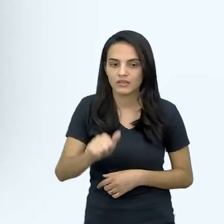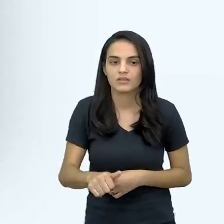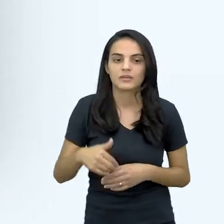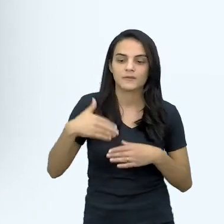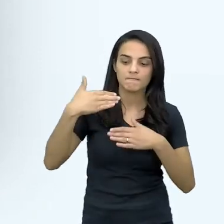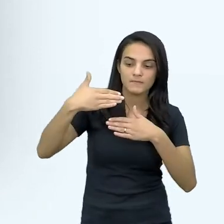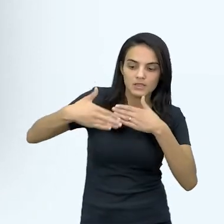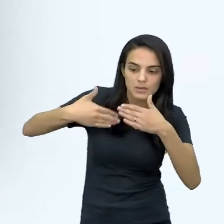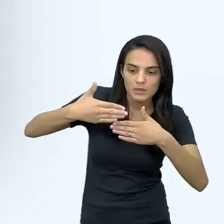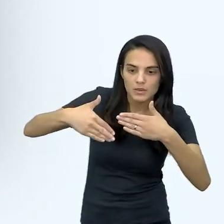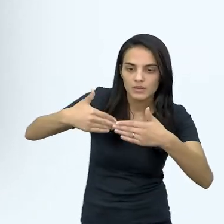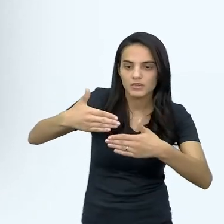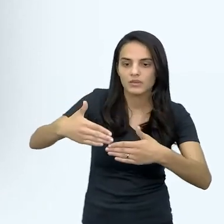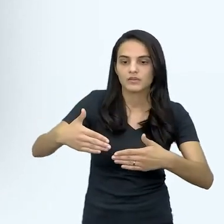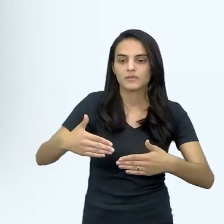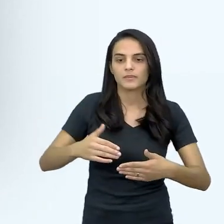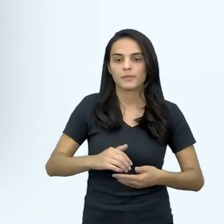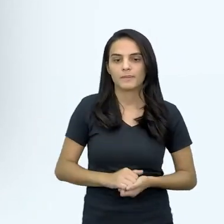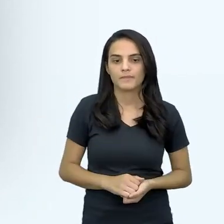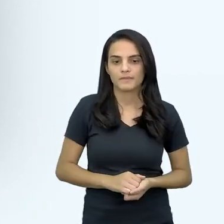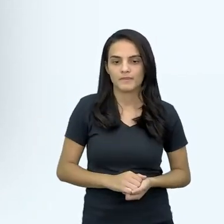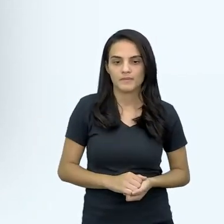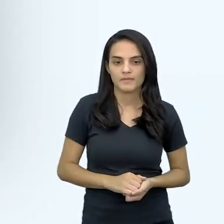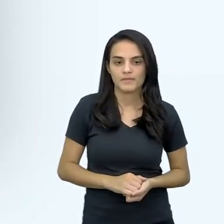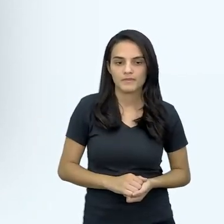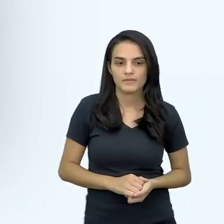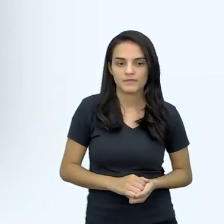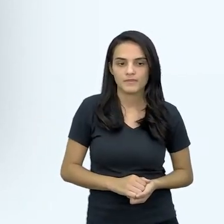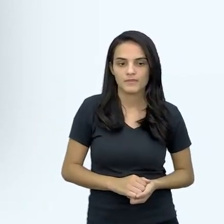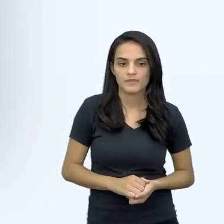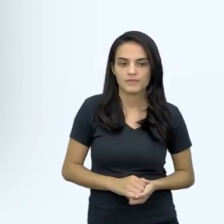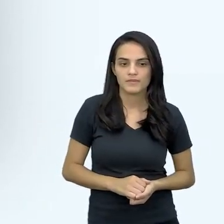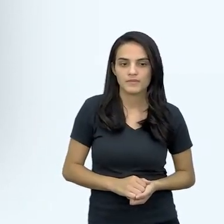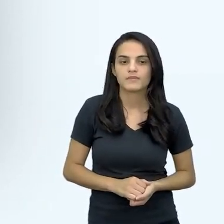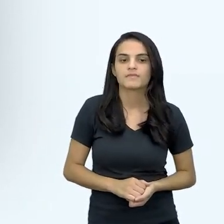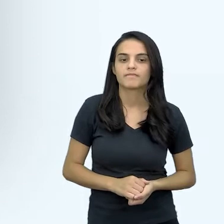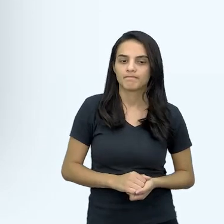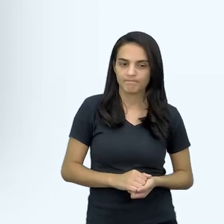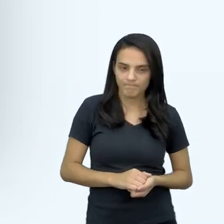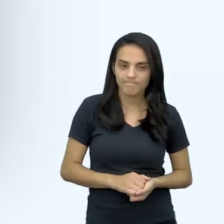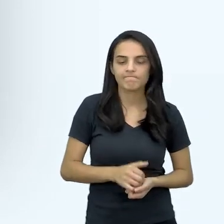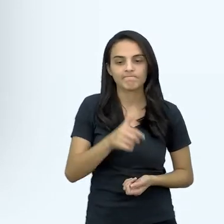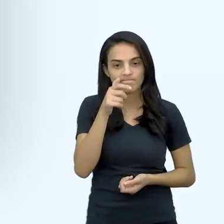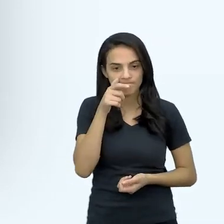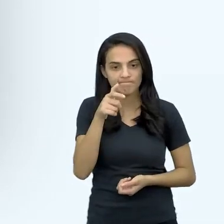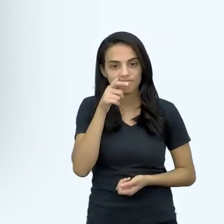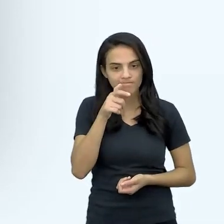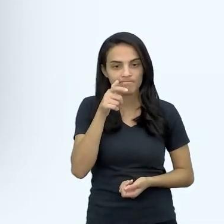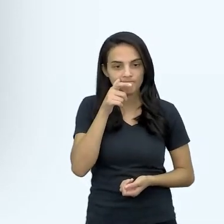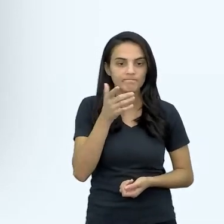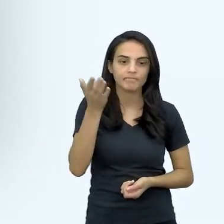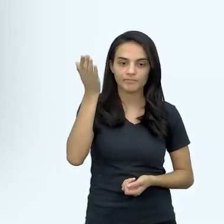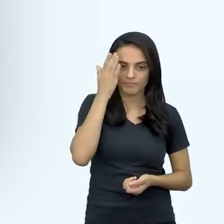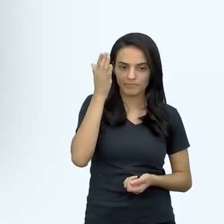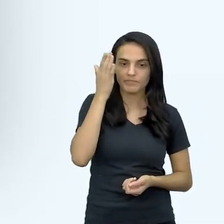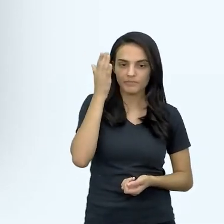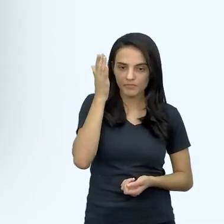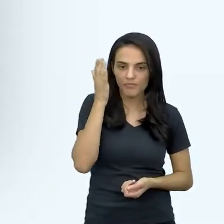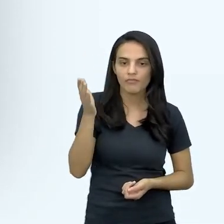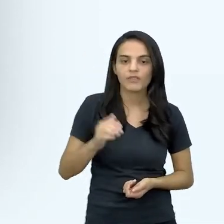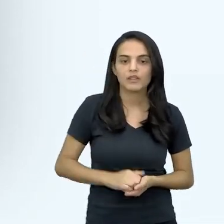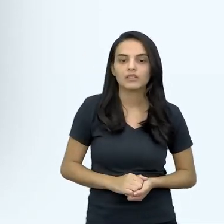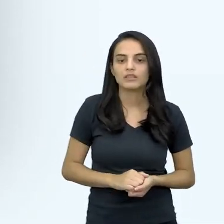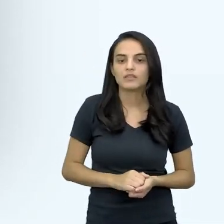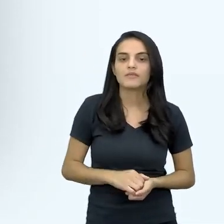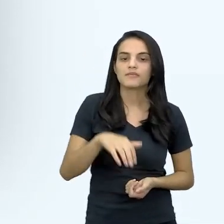progressão da doença, né, Olha só, interessante, né, interessante saber, então, né, que